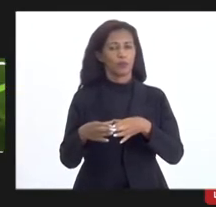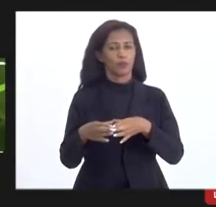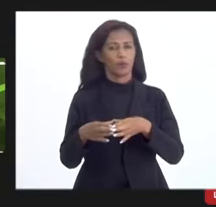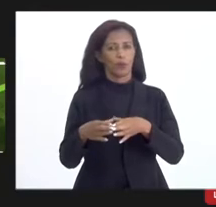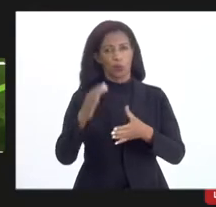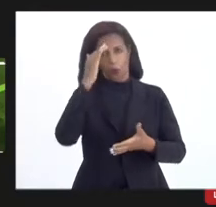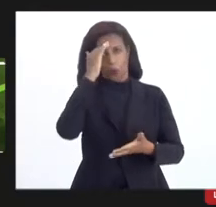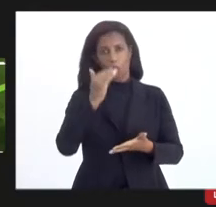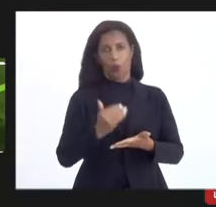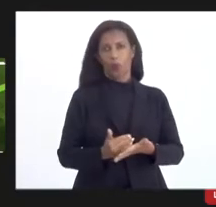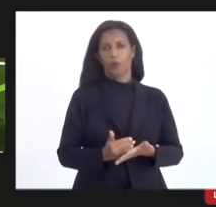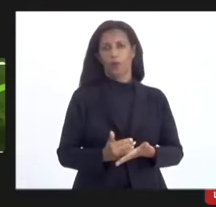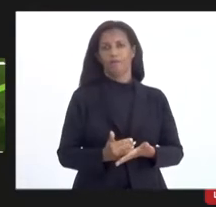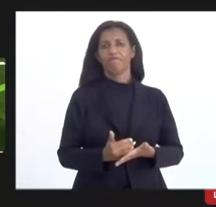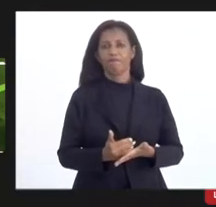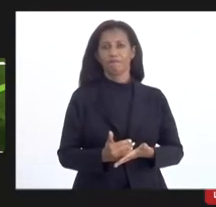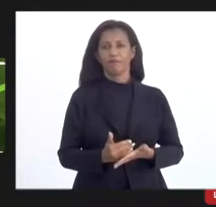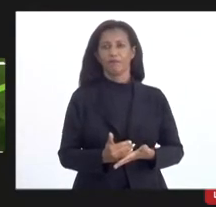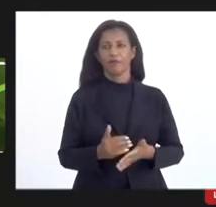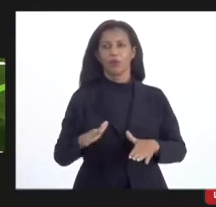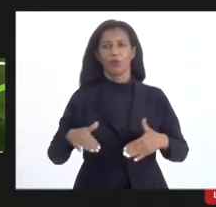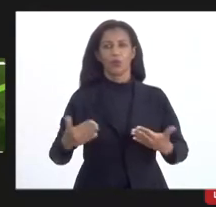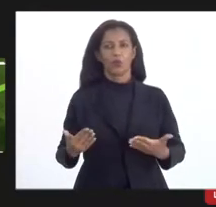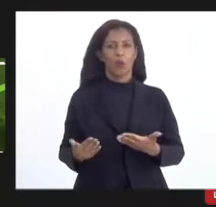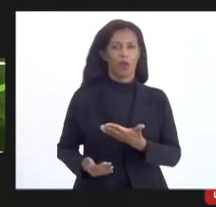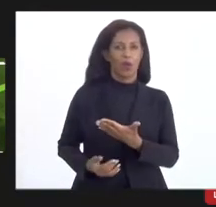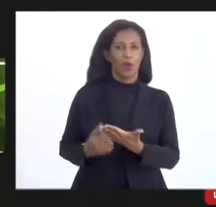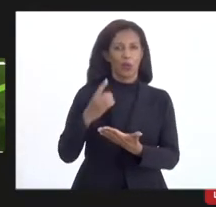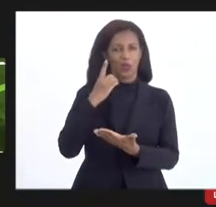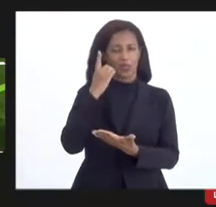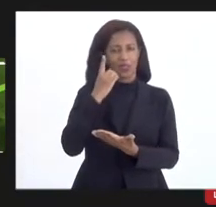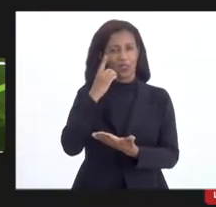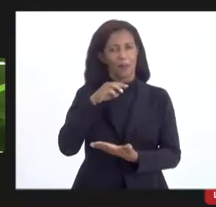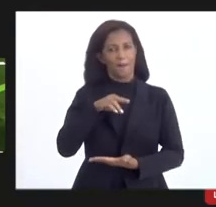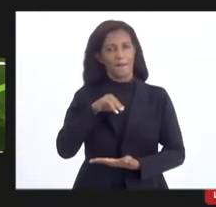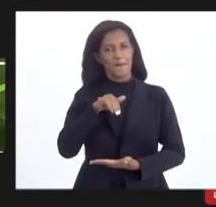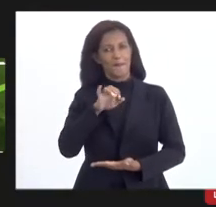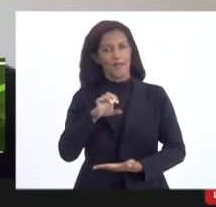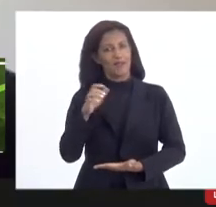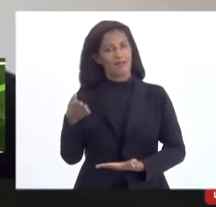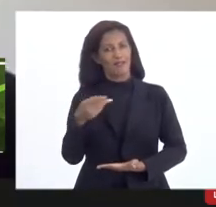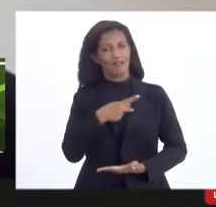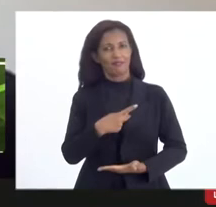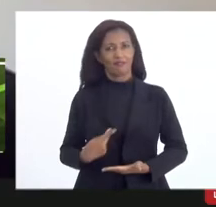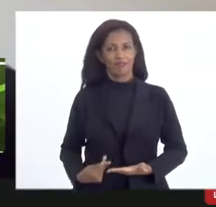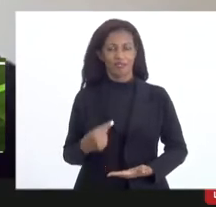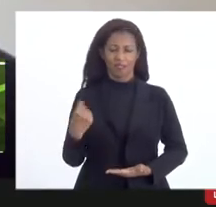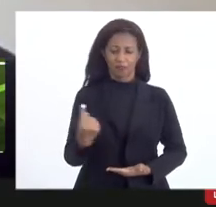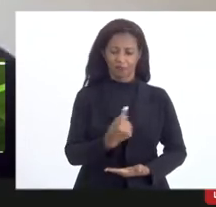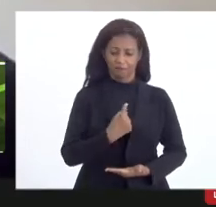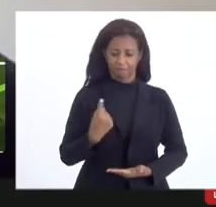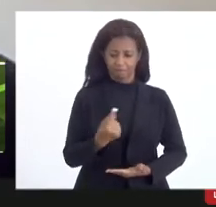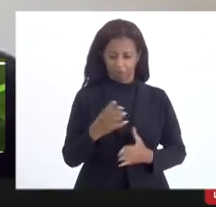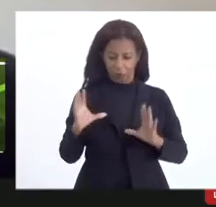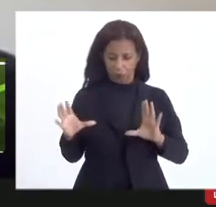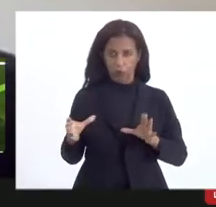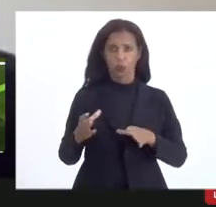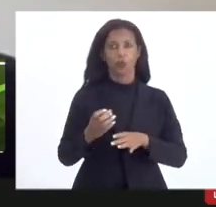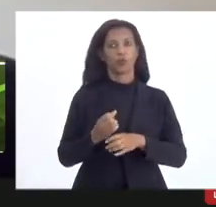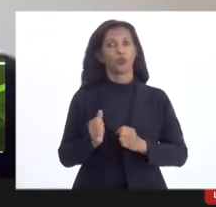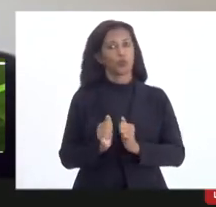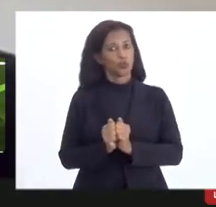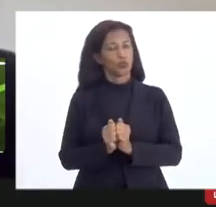cúmplice, do qual o nobre deputado Carlos Domingos, é o presidente. Então, nós estamos fazendo conjuntamente,